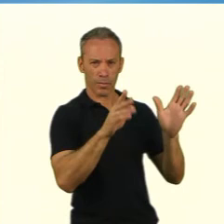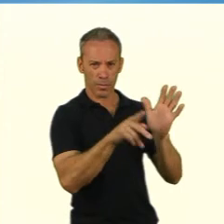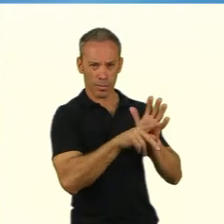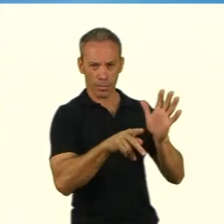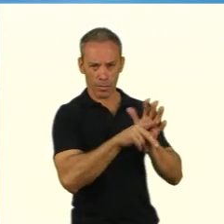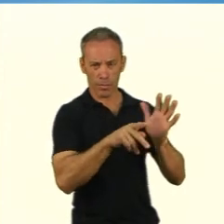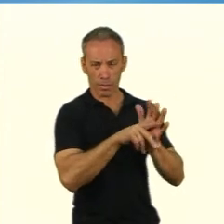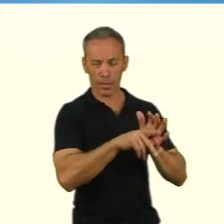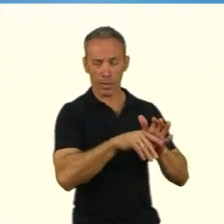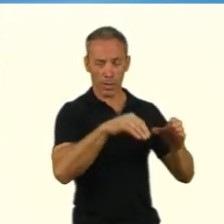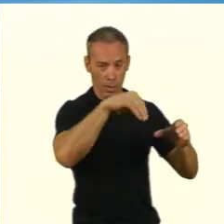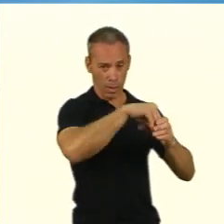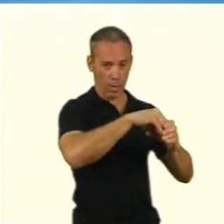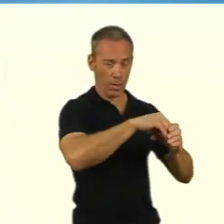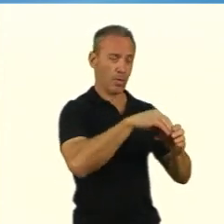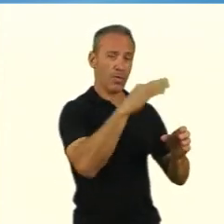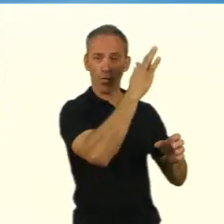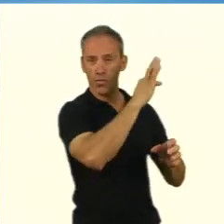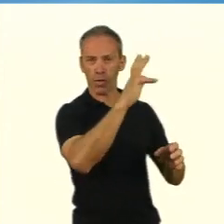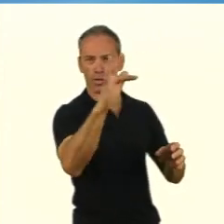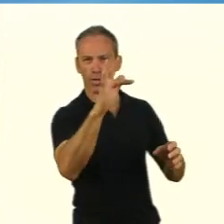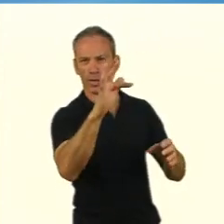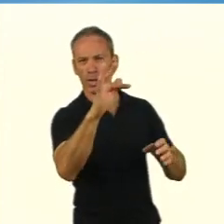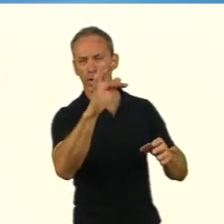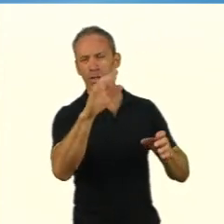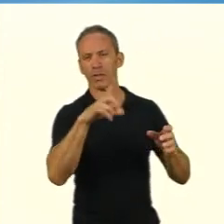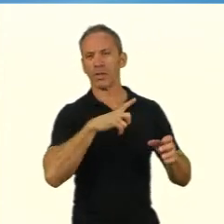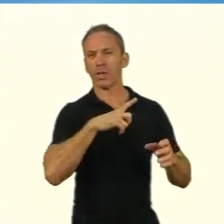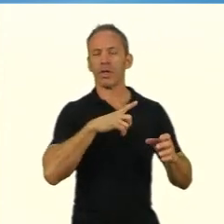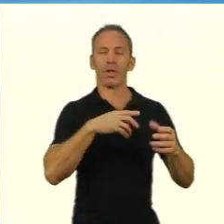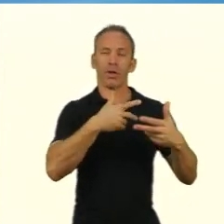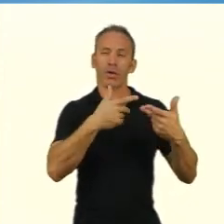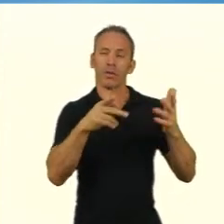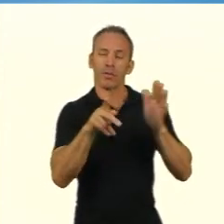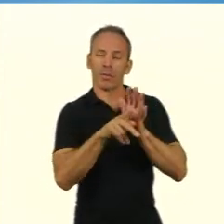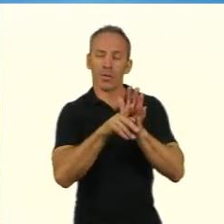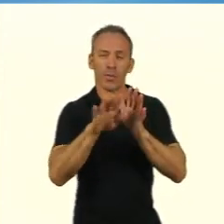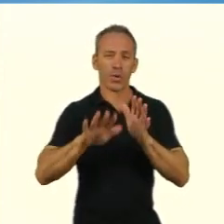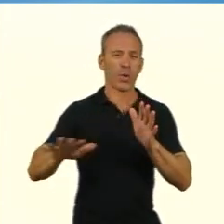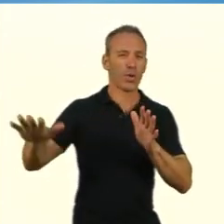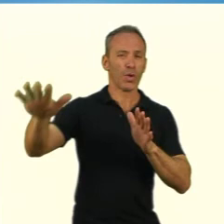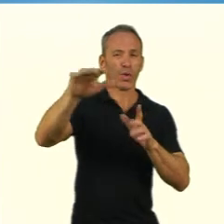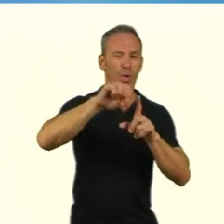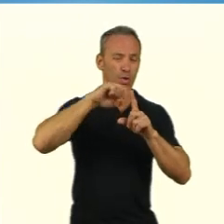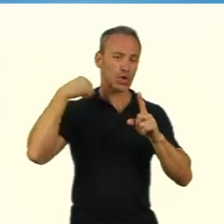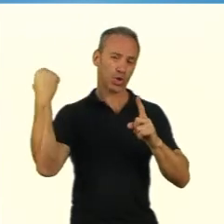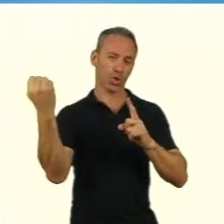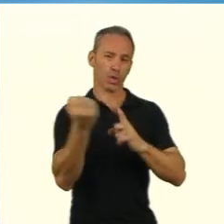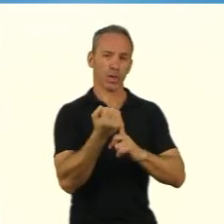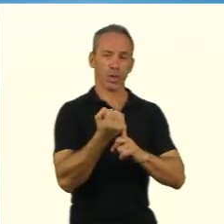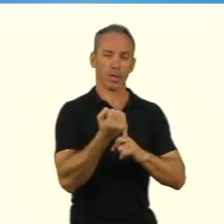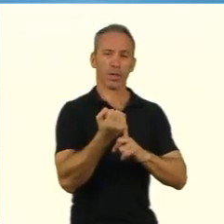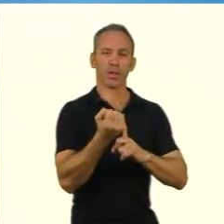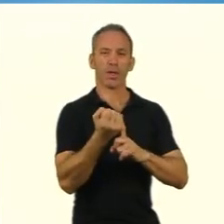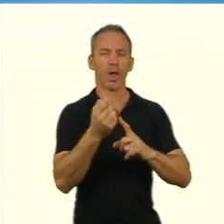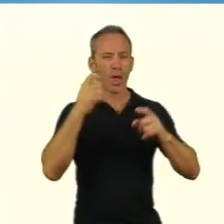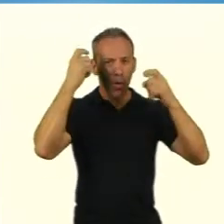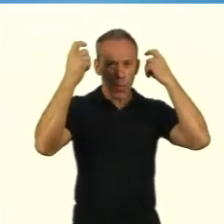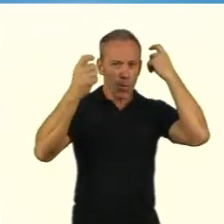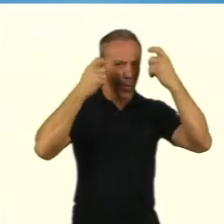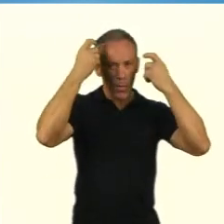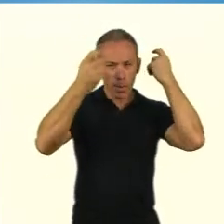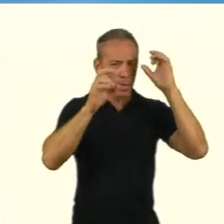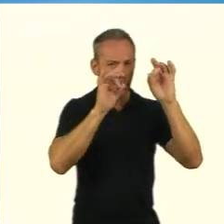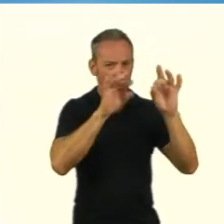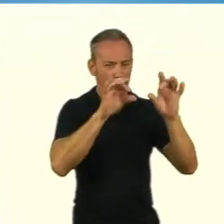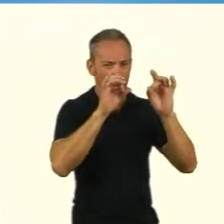eu não sou sozinho no mundo e o meu trabalho está inserido num universo muito específico que é a academia aquela